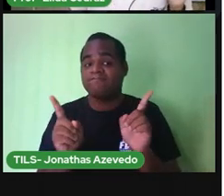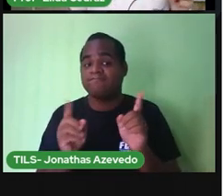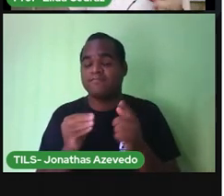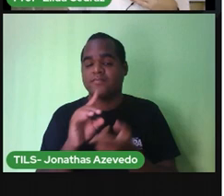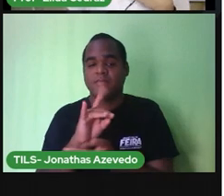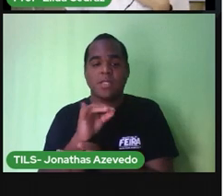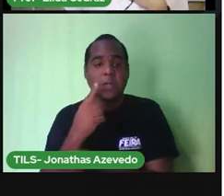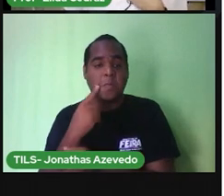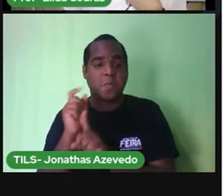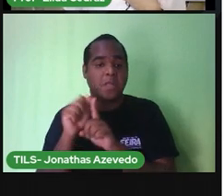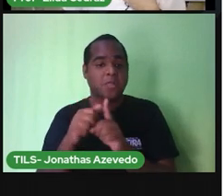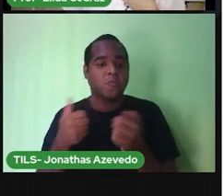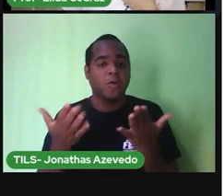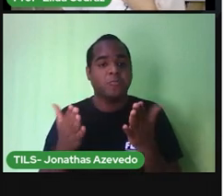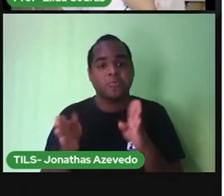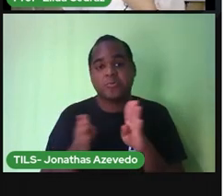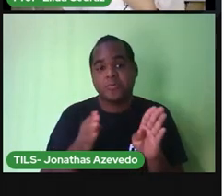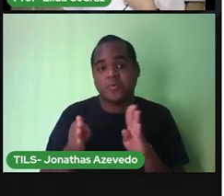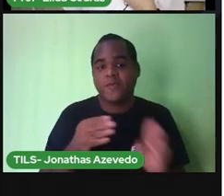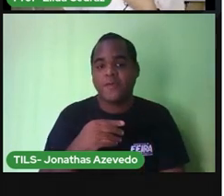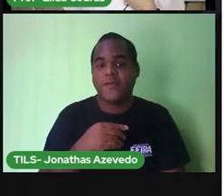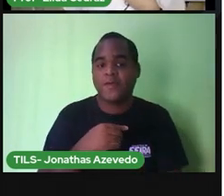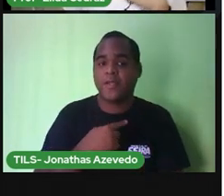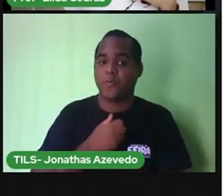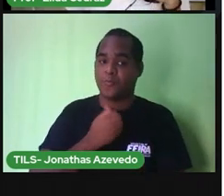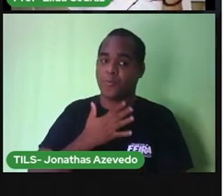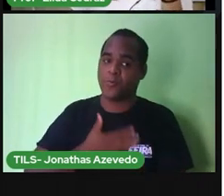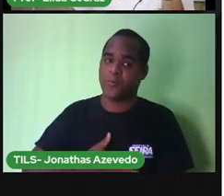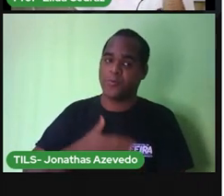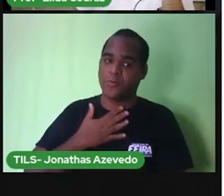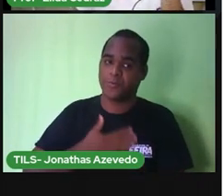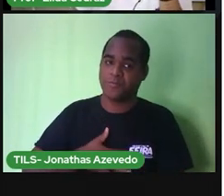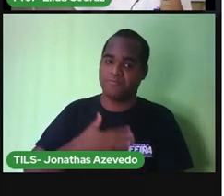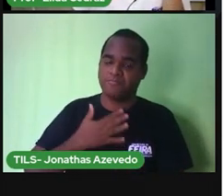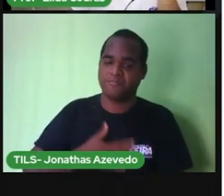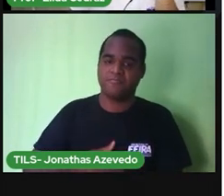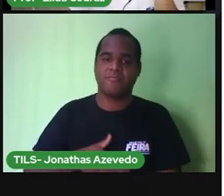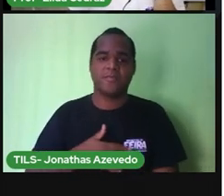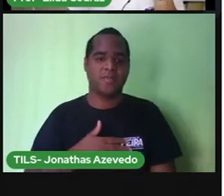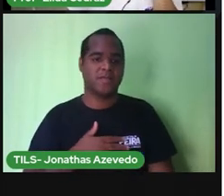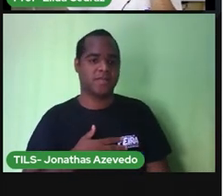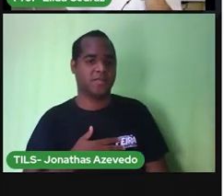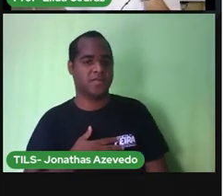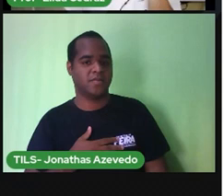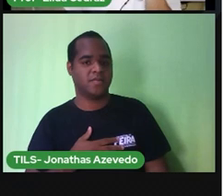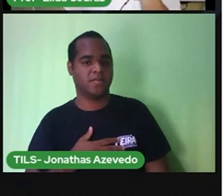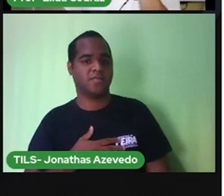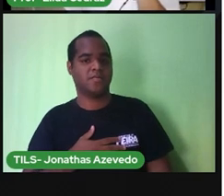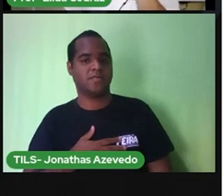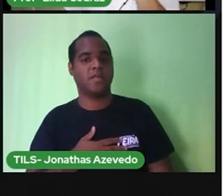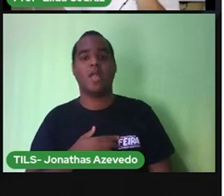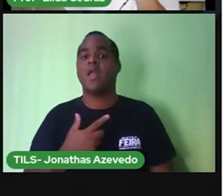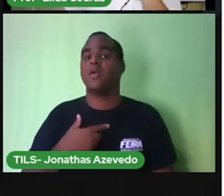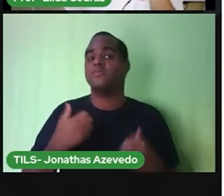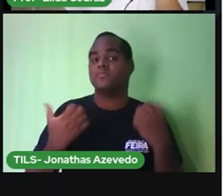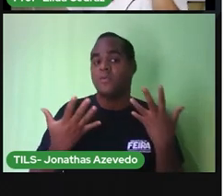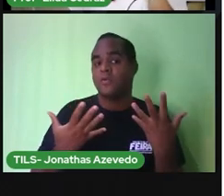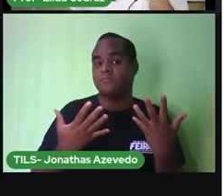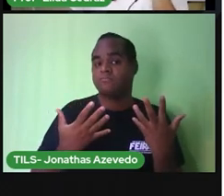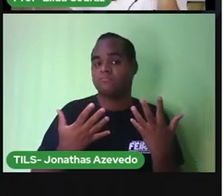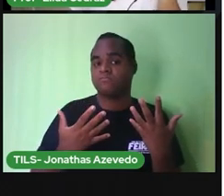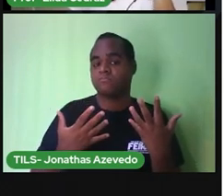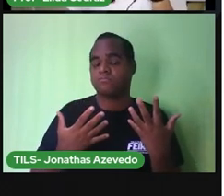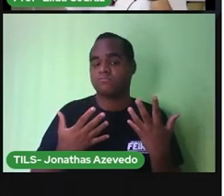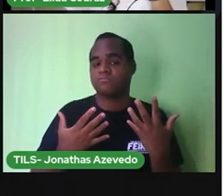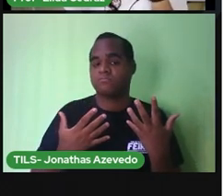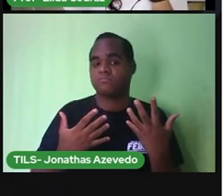você nasceu? Eu nasci no mês de agosto. Então, eu estou em que estação do ano? A